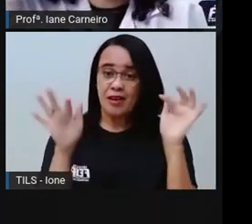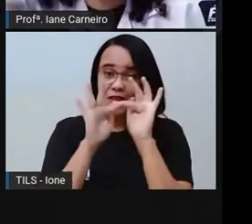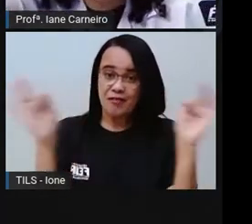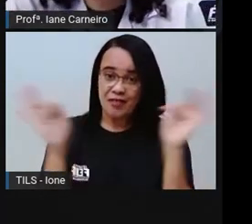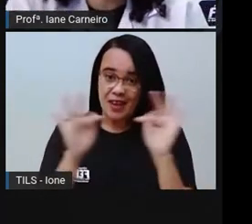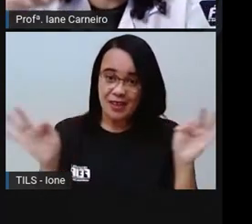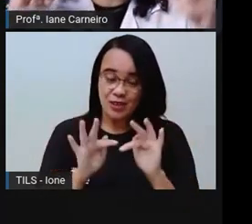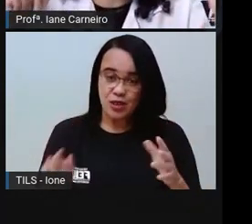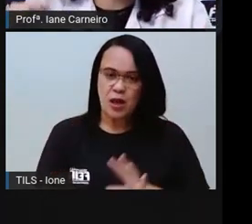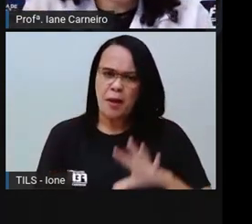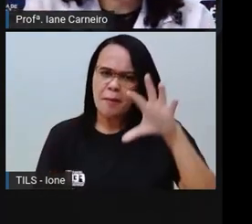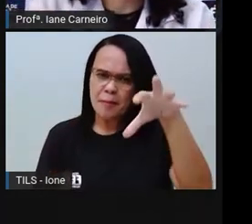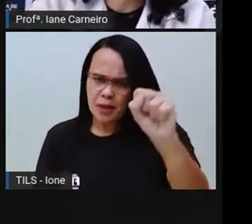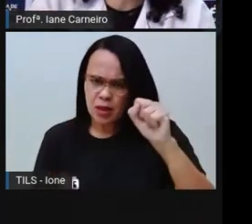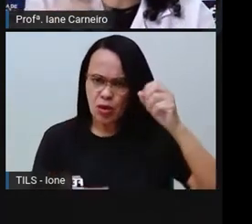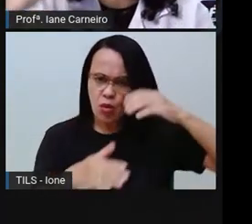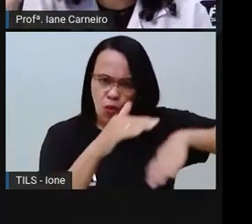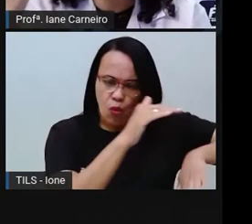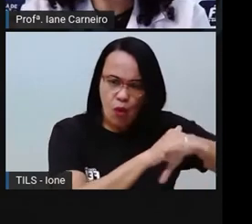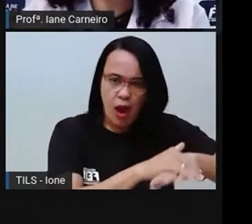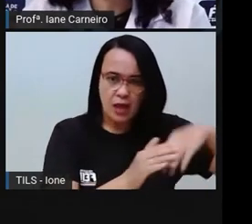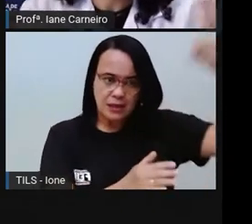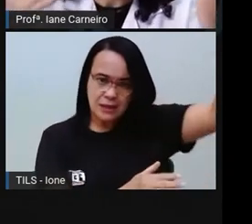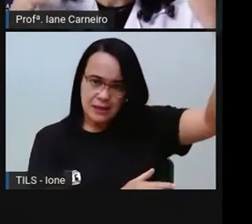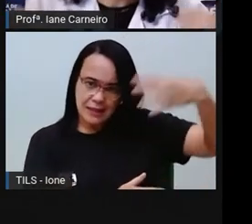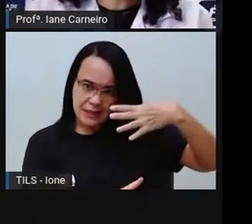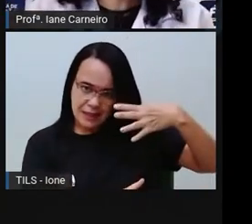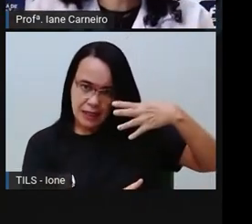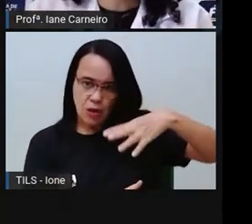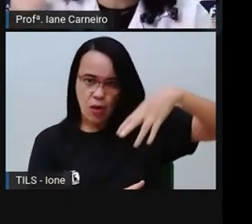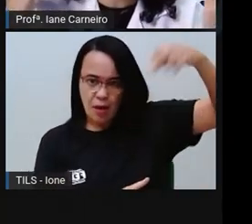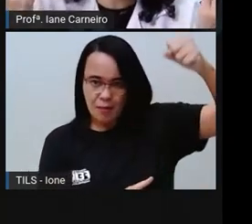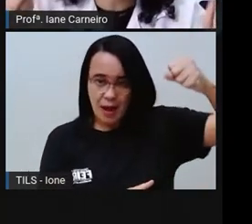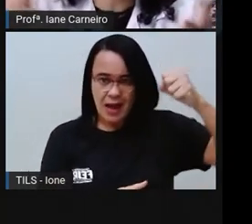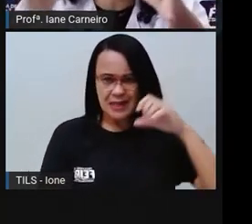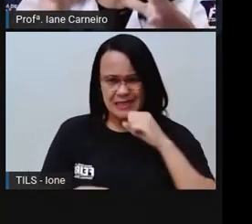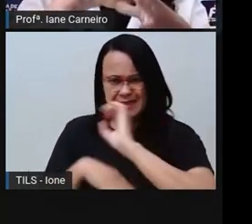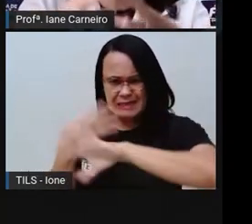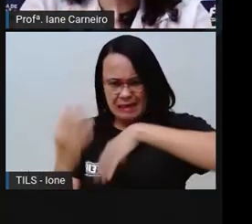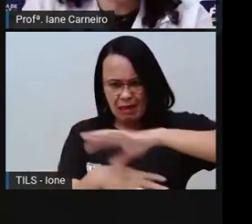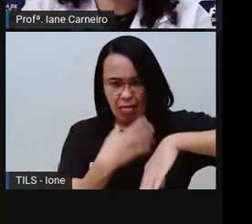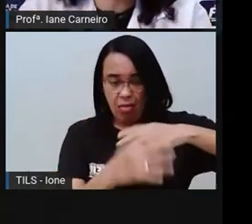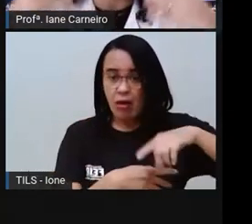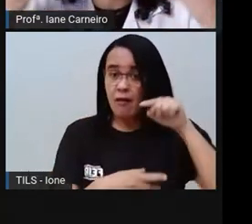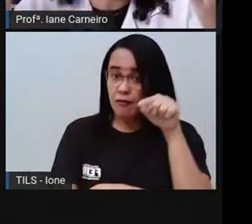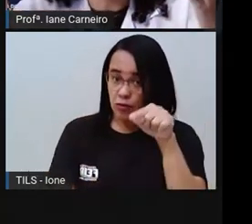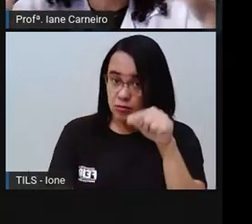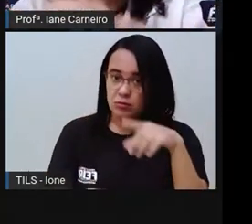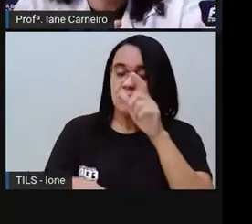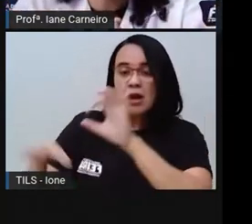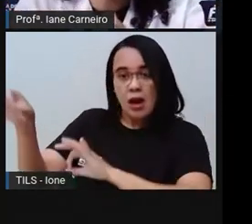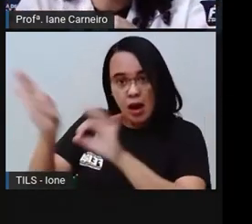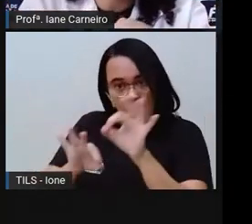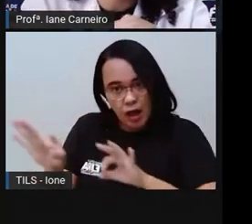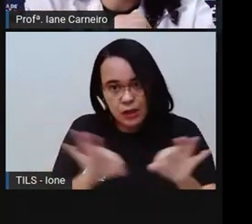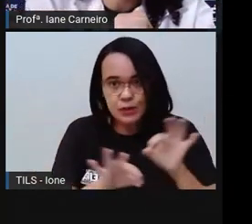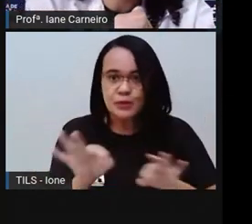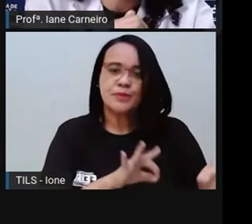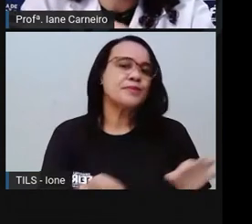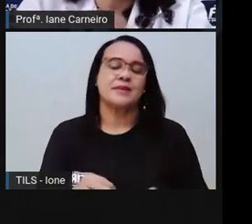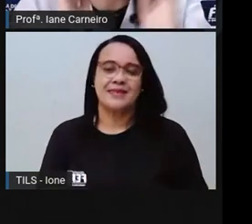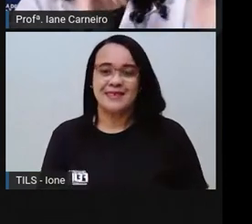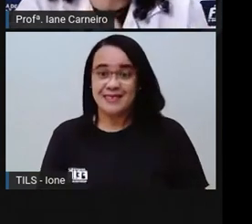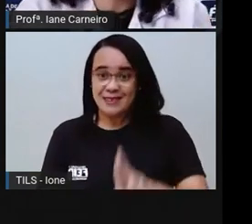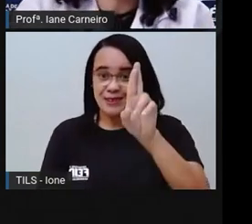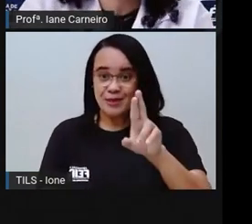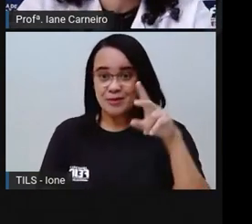você ligou, apague, né? Se você desarrumou, arrume. Então, se você tava na sala assistindo a nossa aula aqui, assistindo a aula da